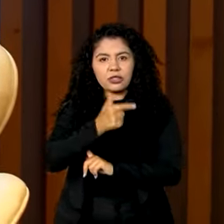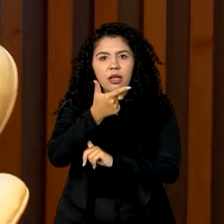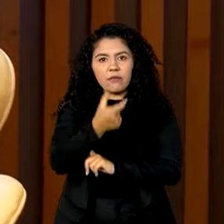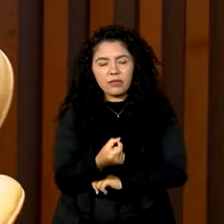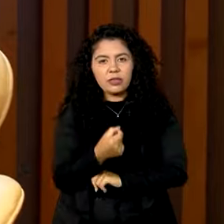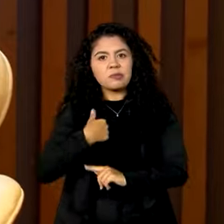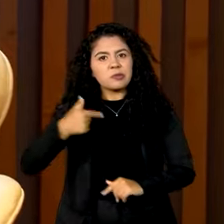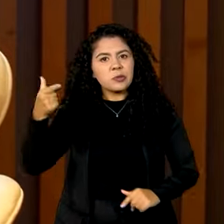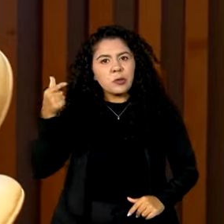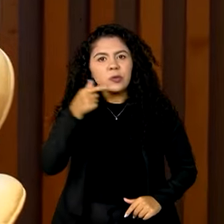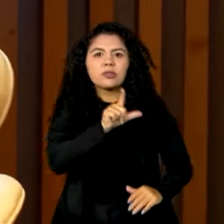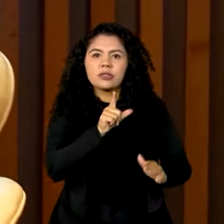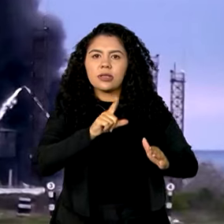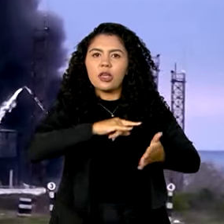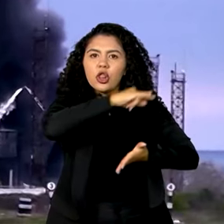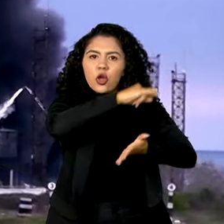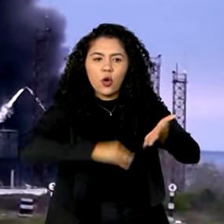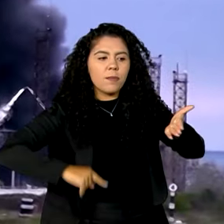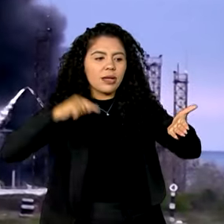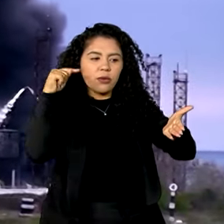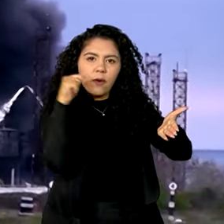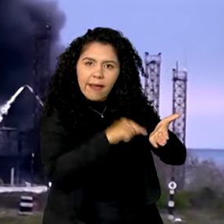mostrem a sua responsabilidade